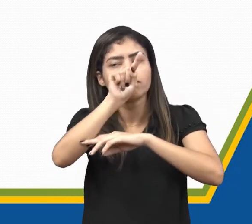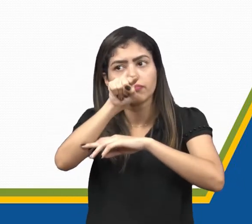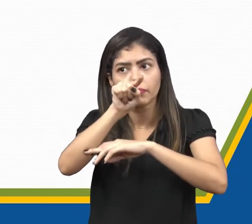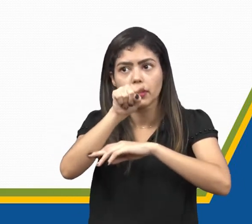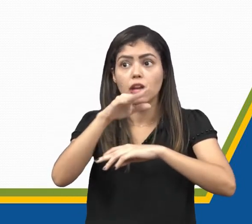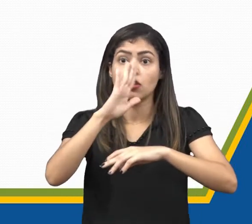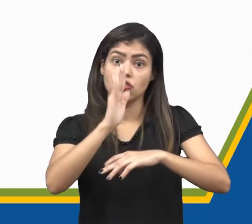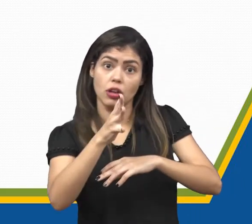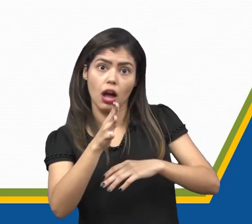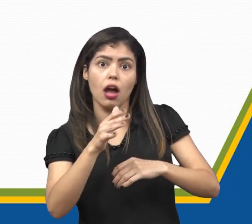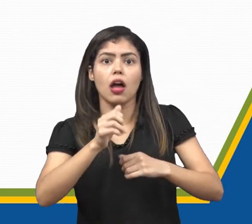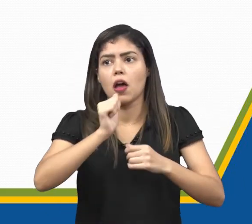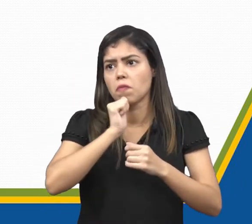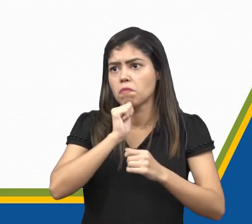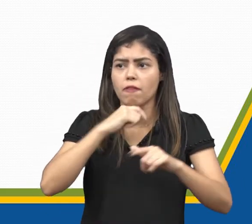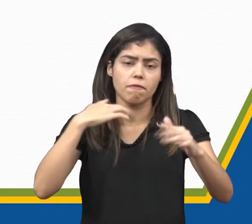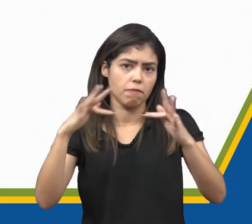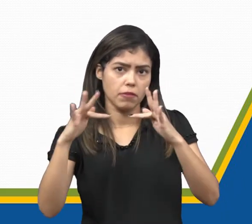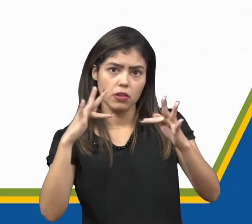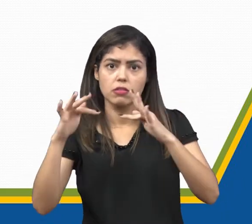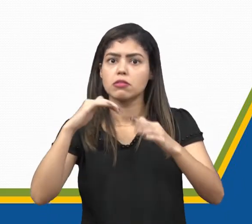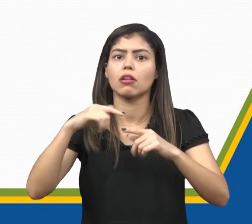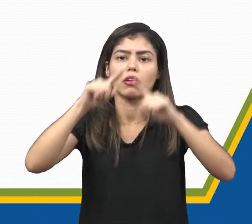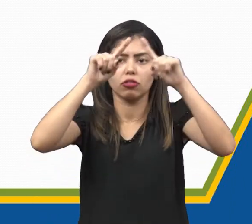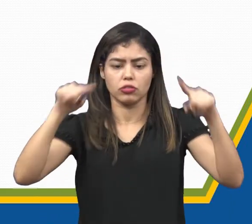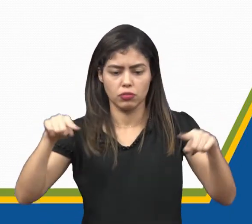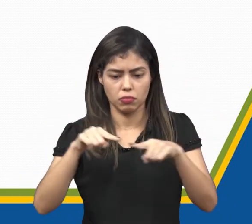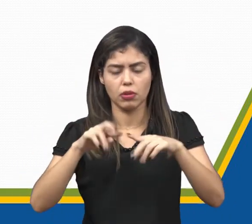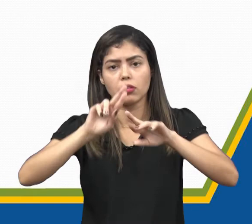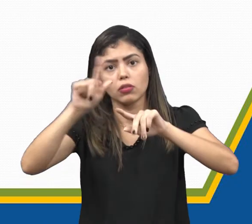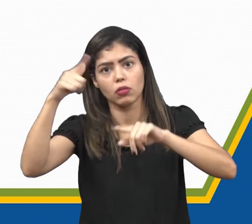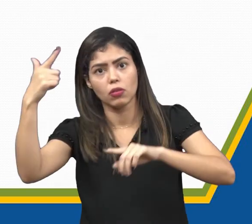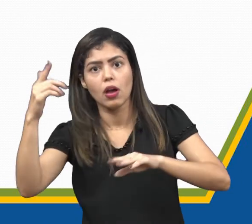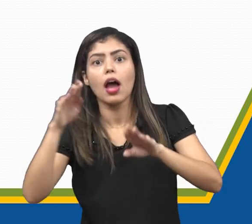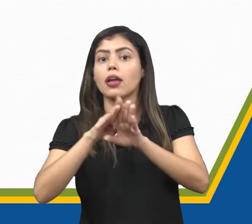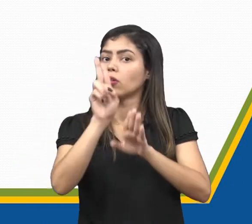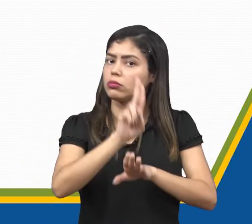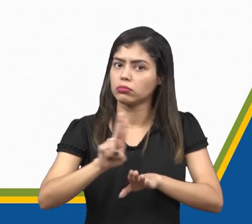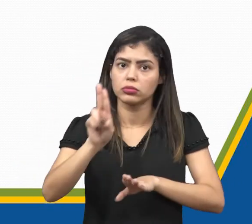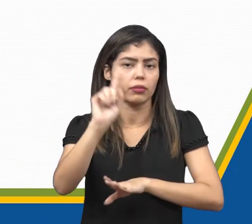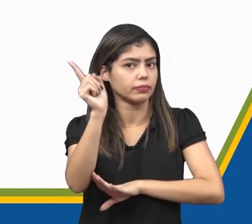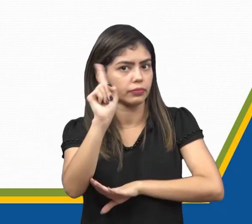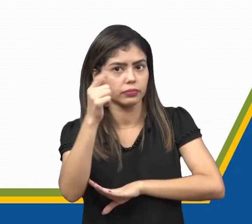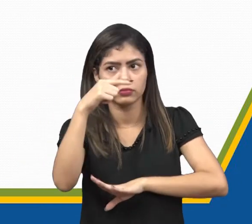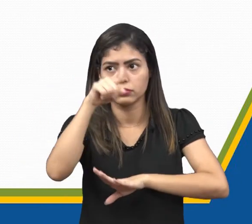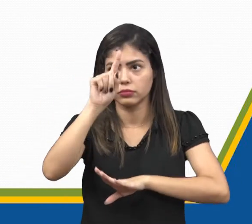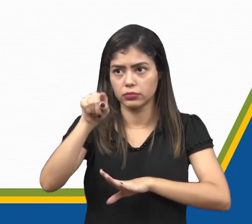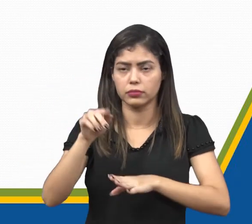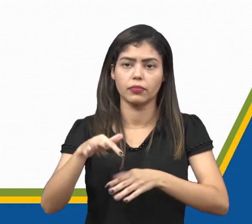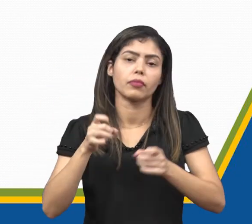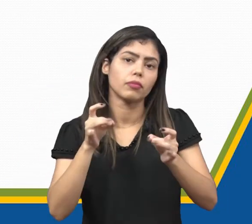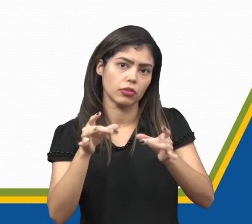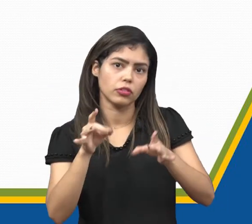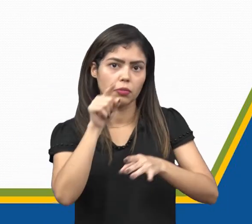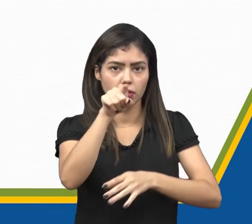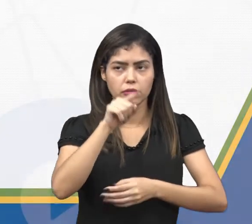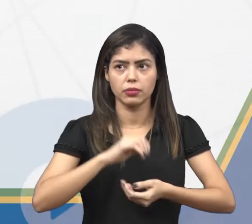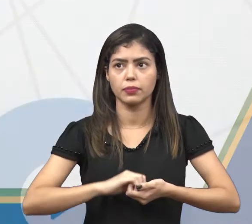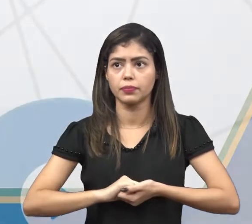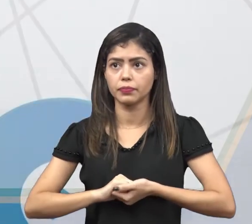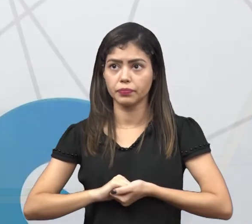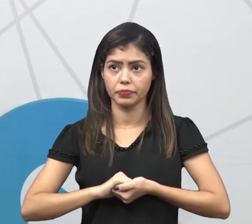referir à forma, seja ela física, forma geométrica, aí eu não utilizo acento. Então, isso fica como dica para vocês.